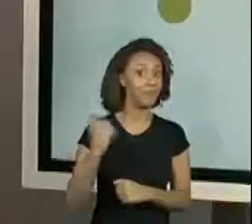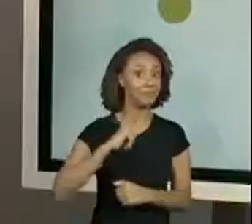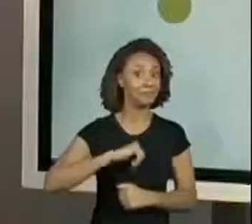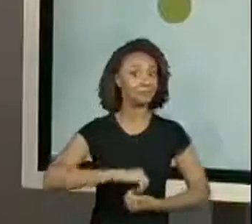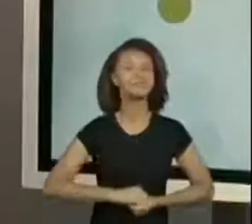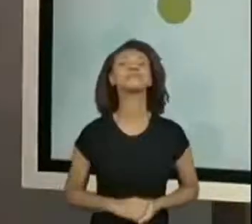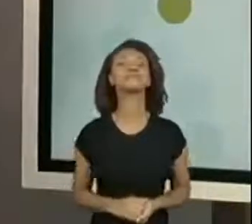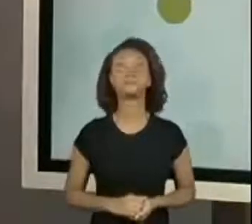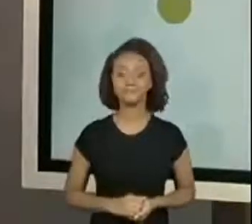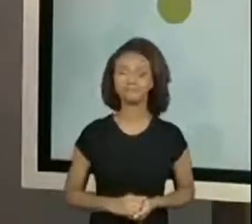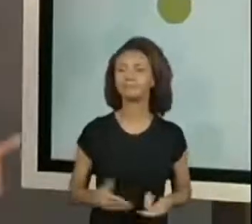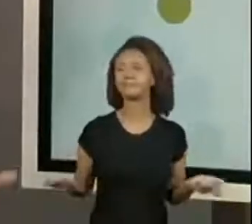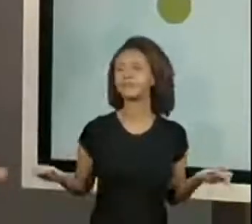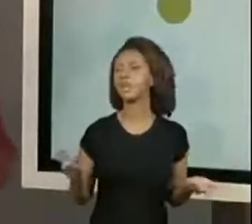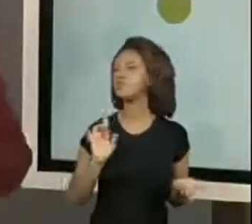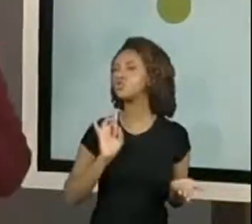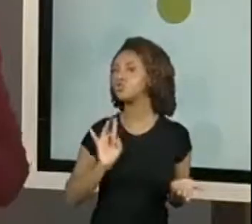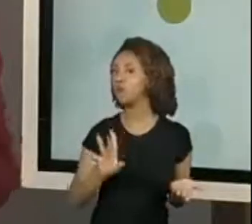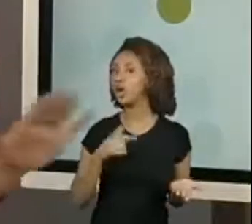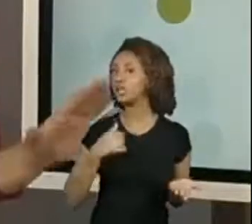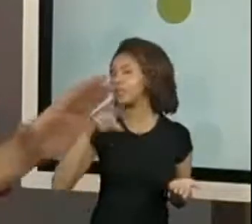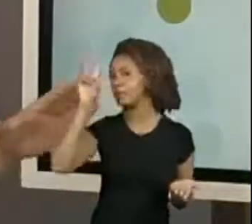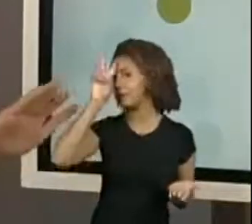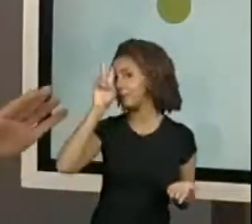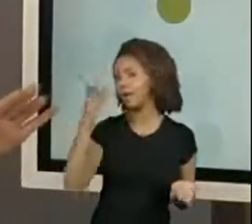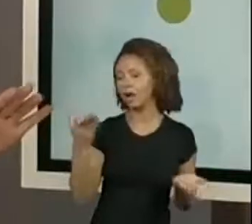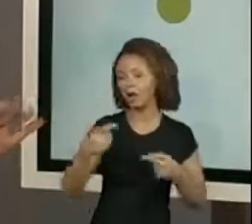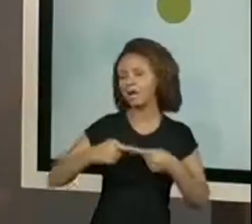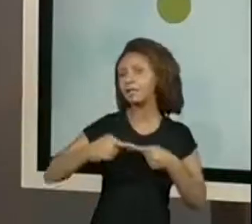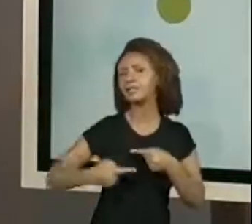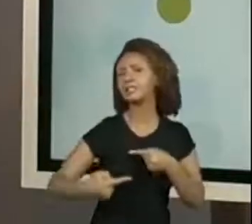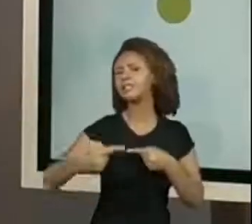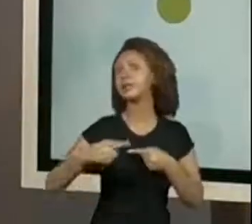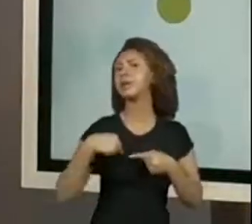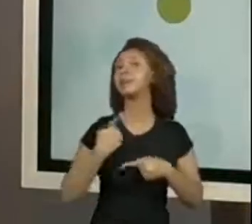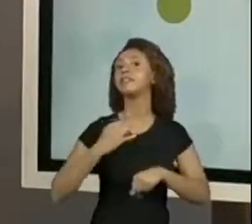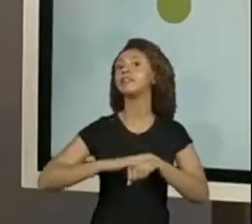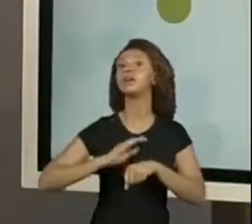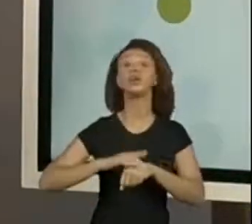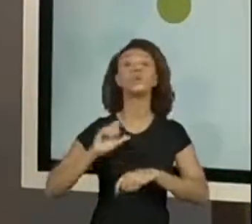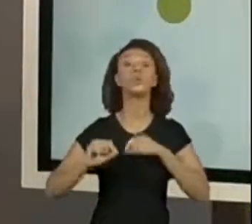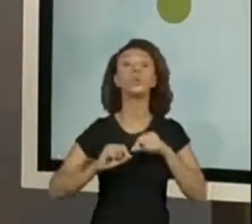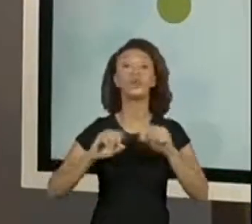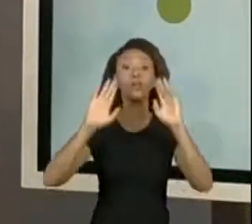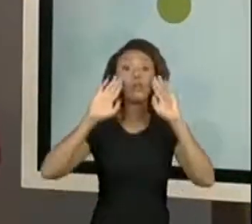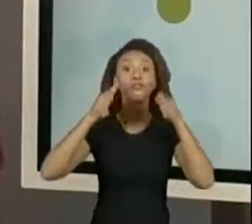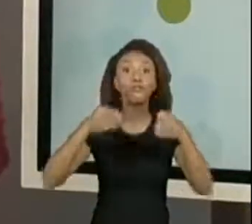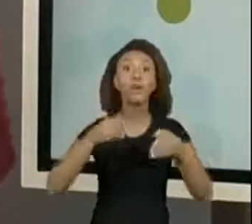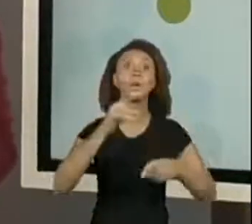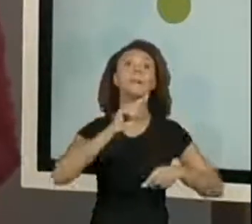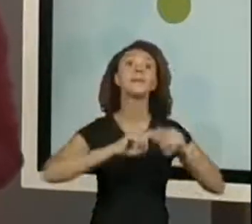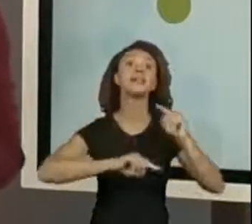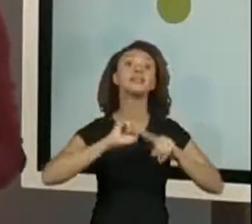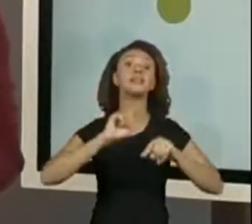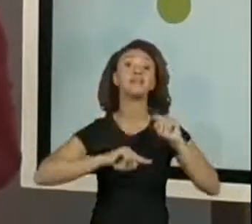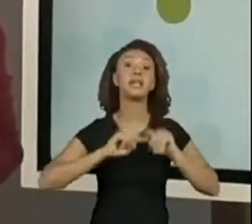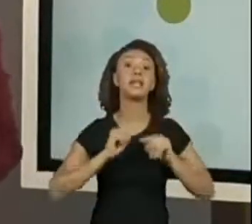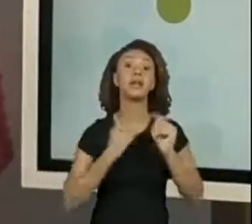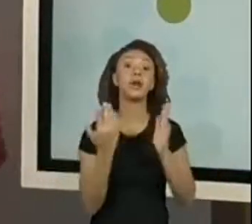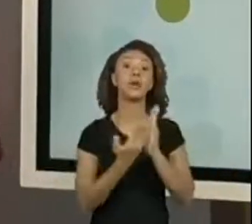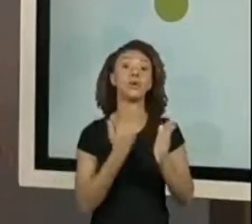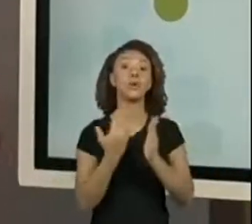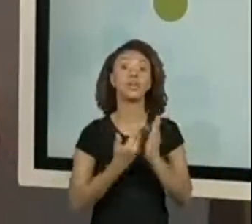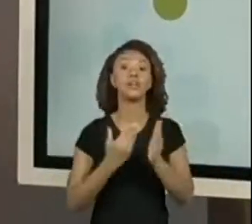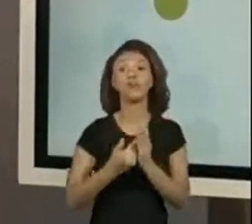Vamos lá! Então, só para a gente lembrar o que a gente está fazendo essa semana, a gente está trabalhando com o material do Aprender Sempre,